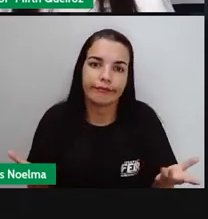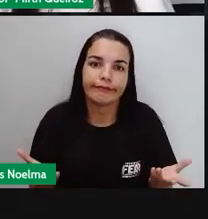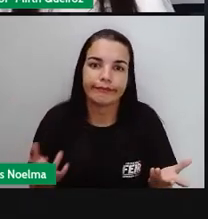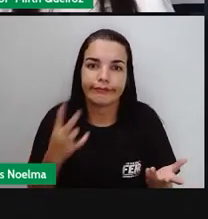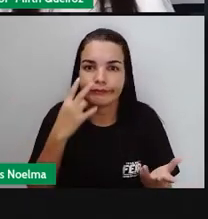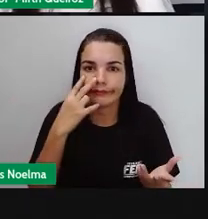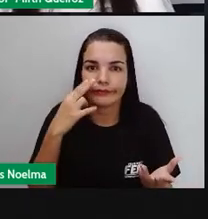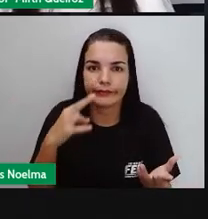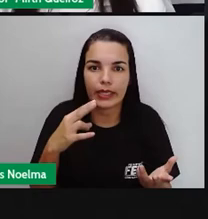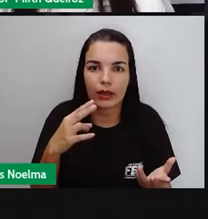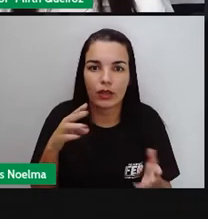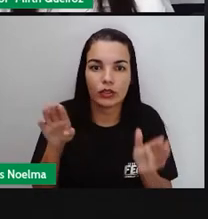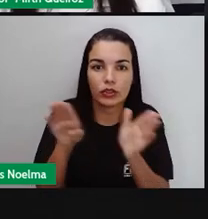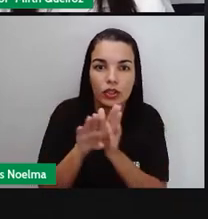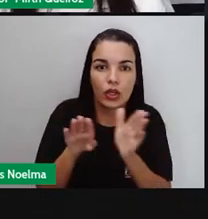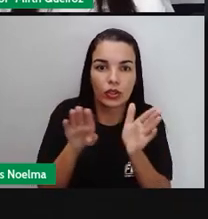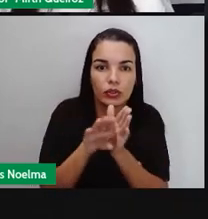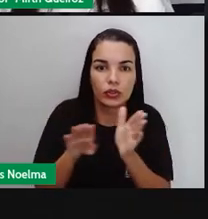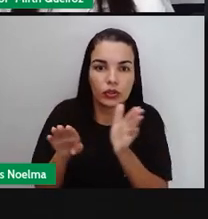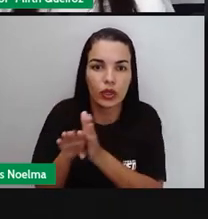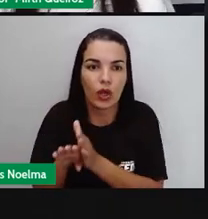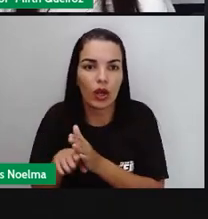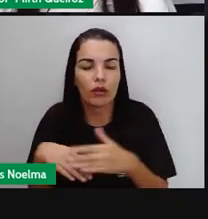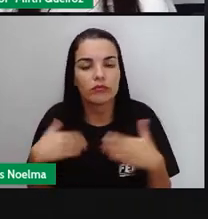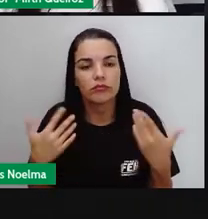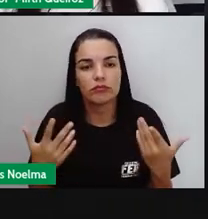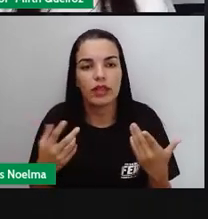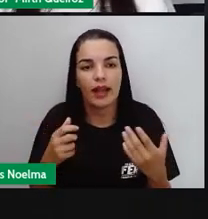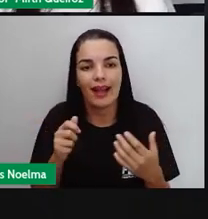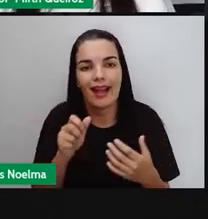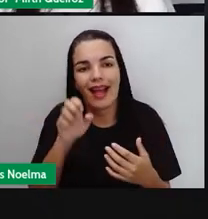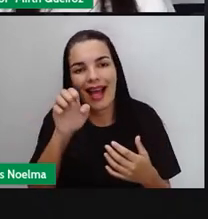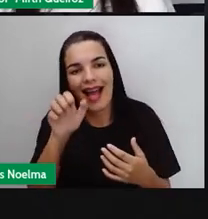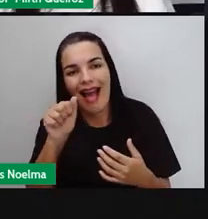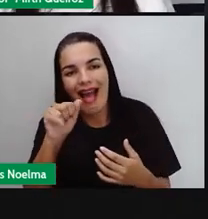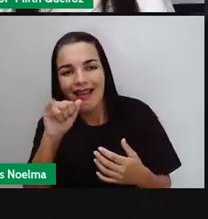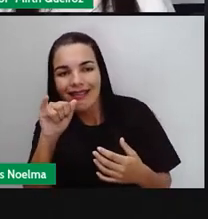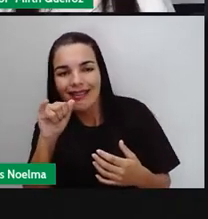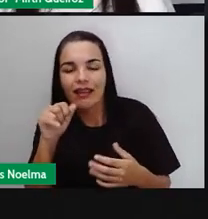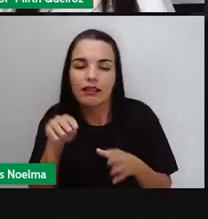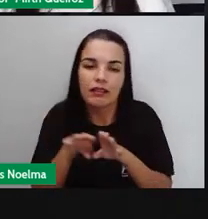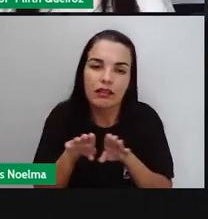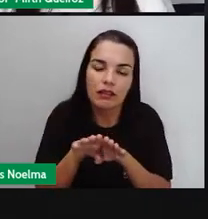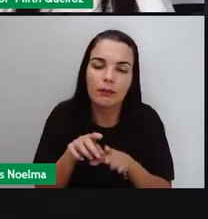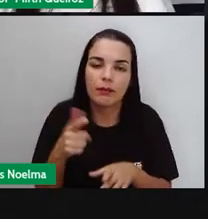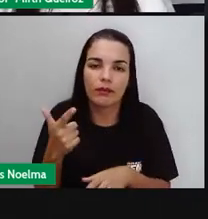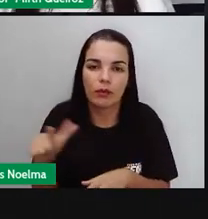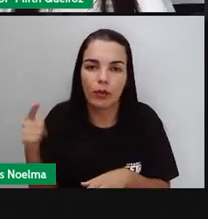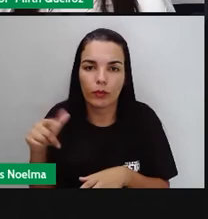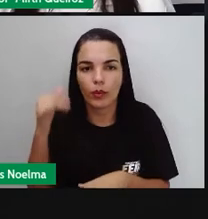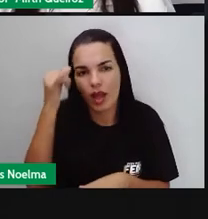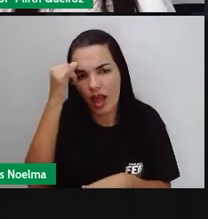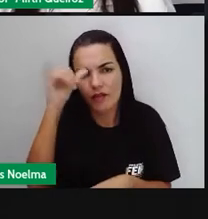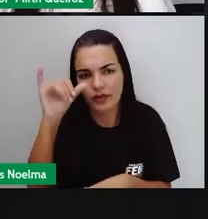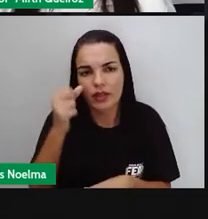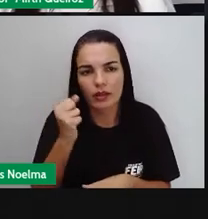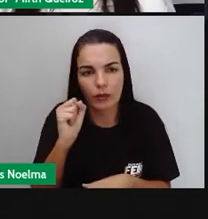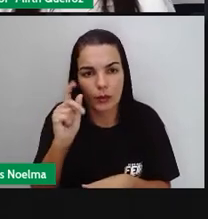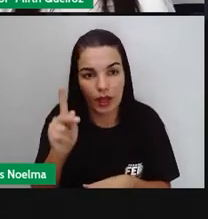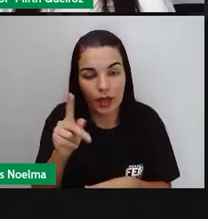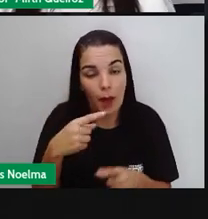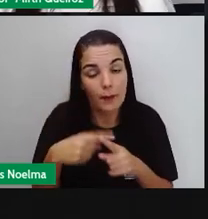Olha a repetição. E aí? E aí? Certo? Então, observem isso aí e evitem, né? Porque